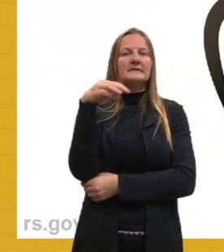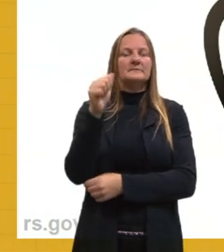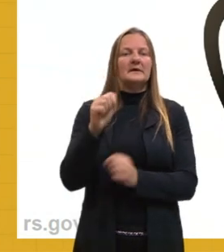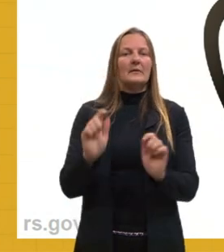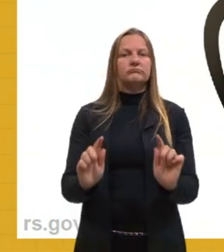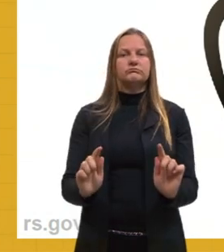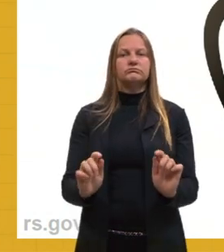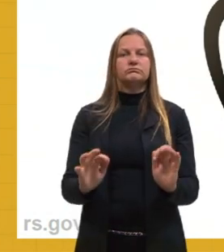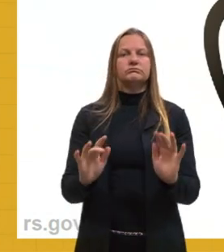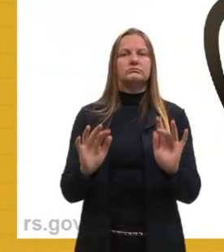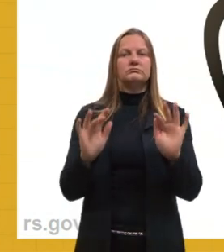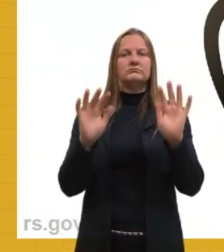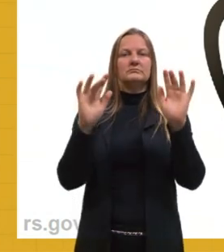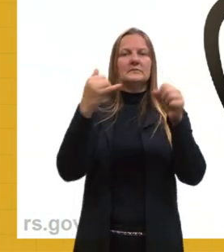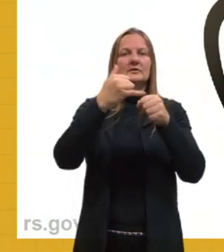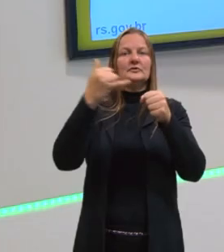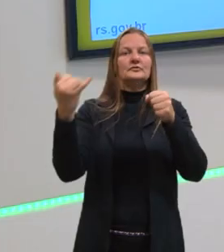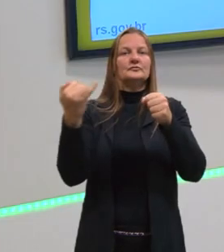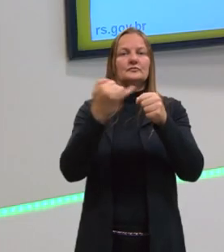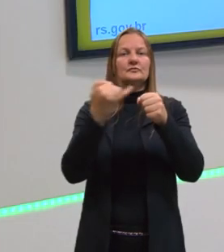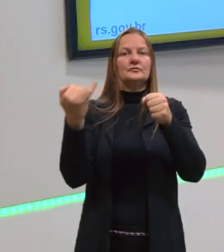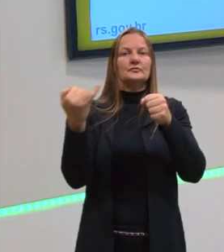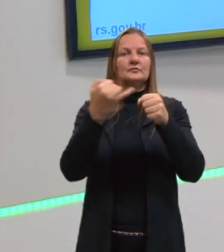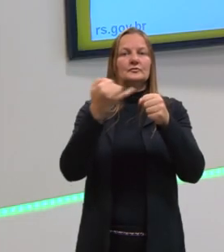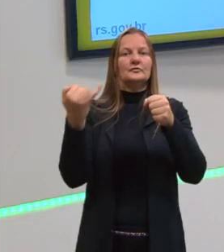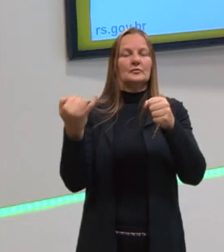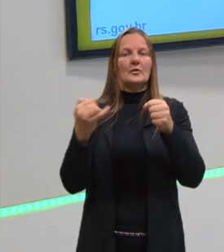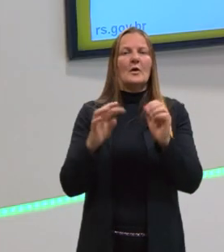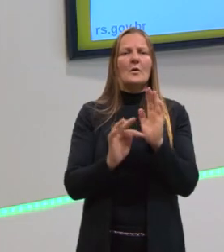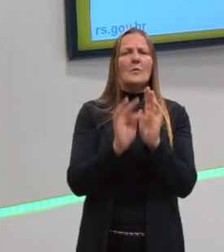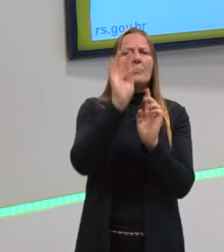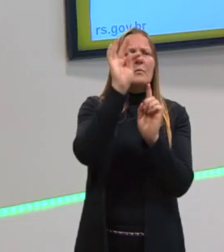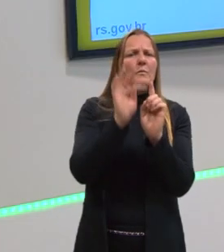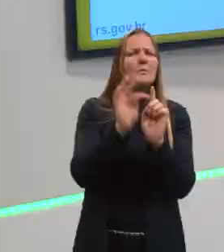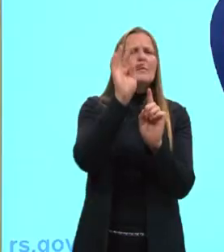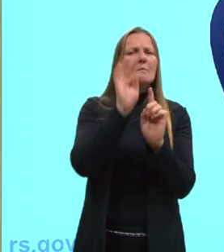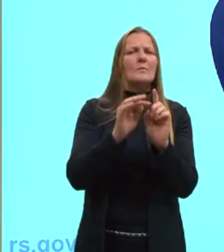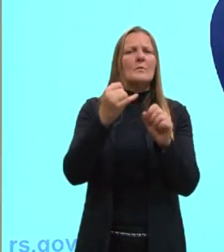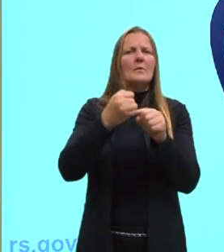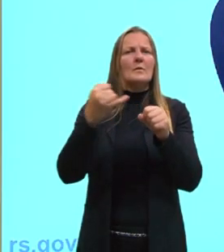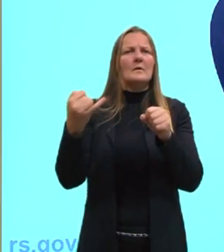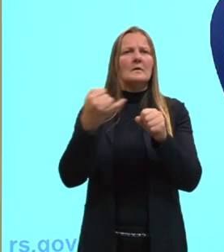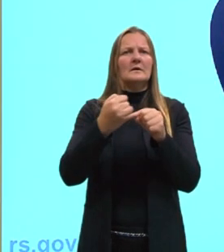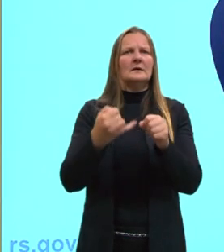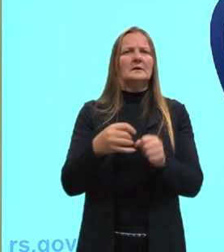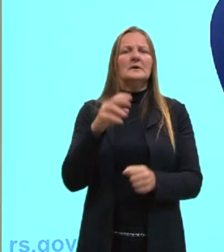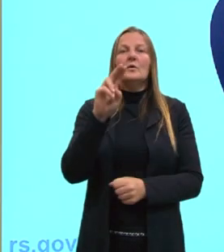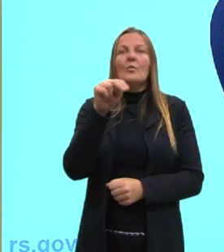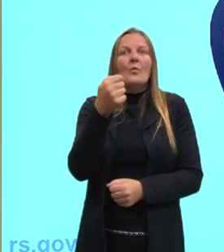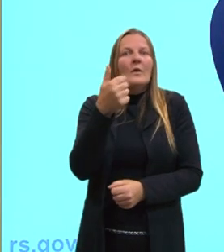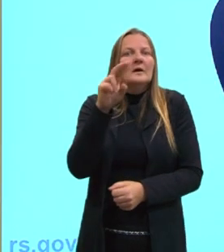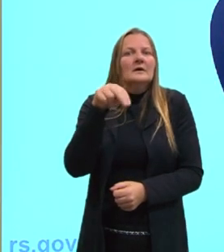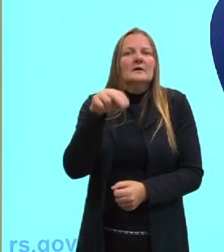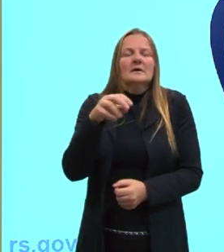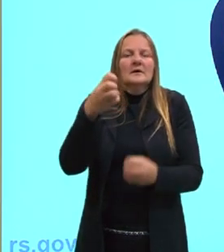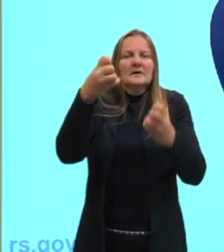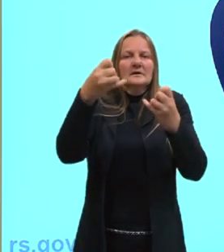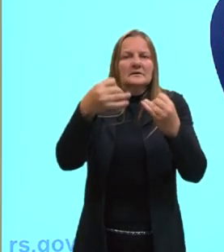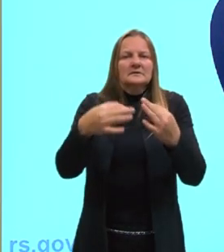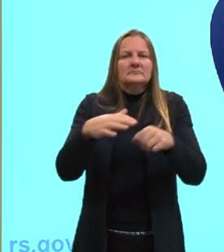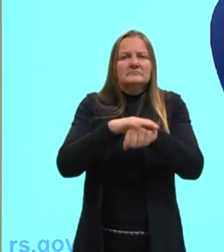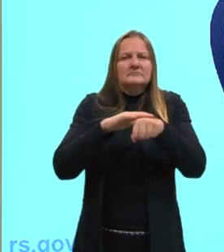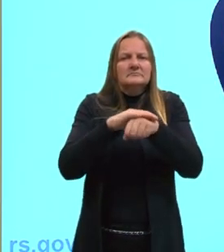altamente ionizado, tá? Quer dizer que em altas temperaturas, a gente acaba não falando muito sobre ele, porque realmente ele